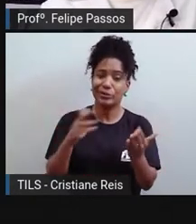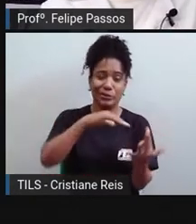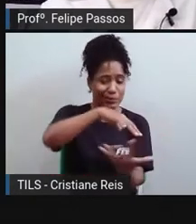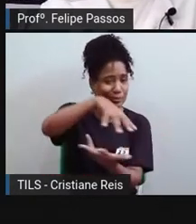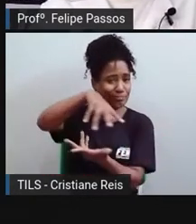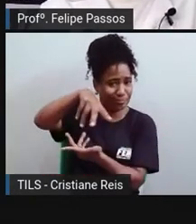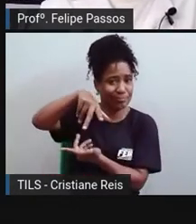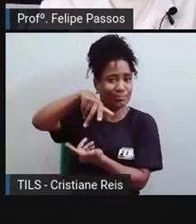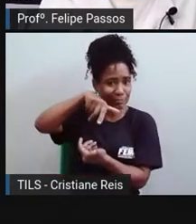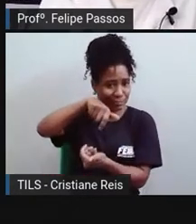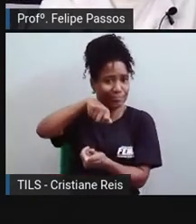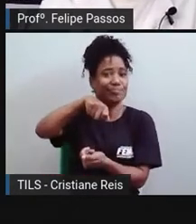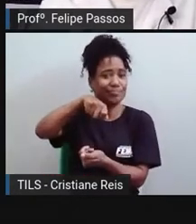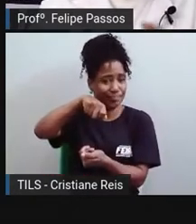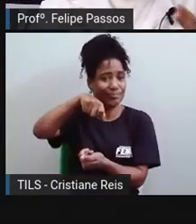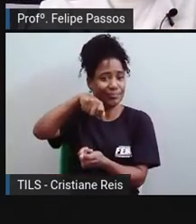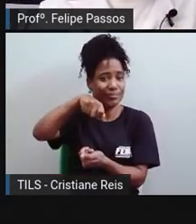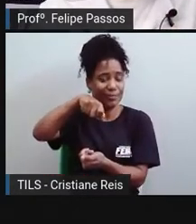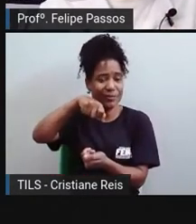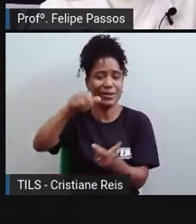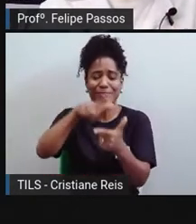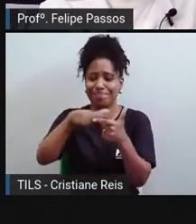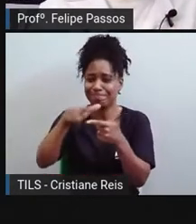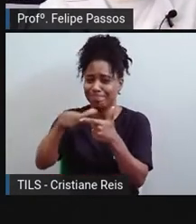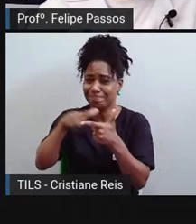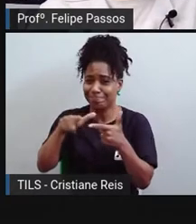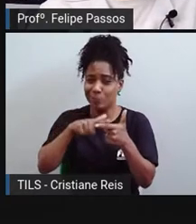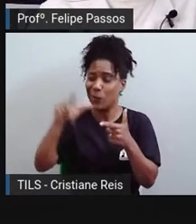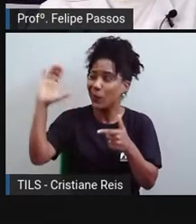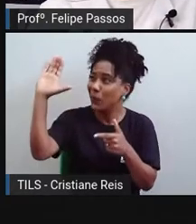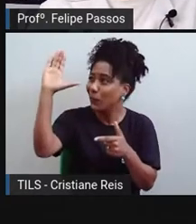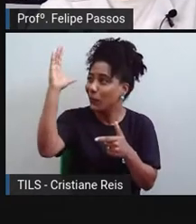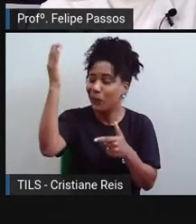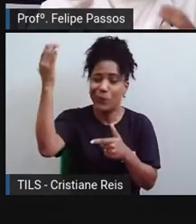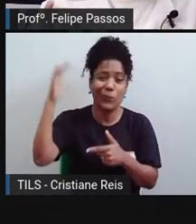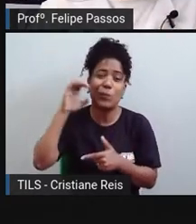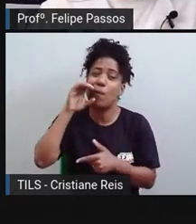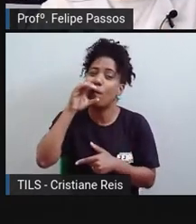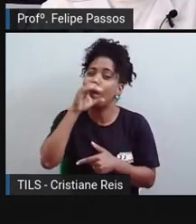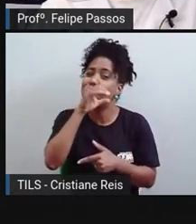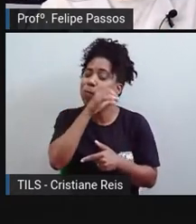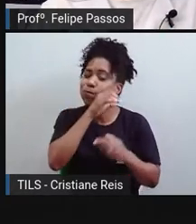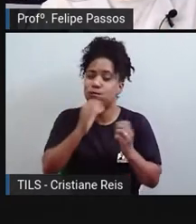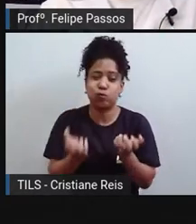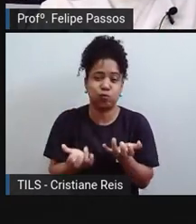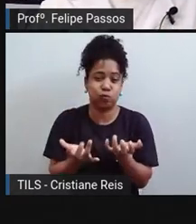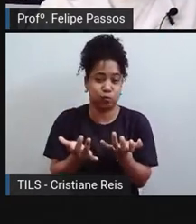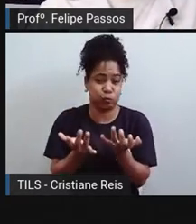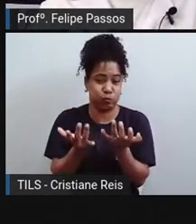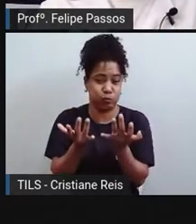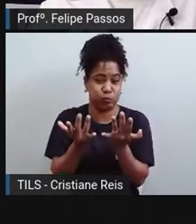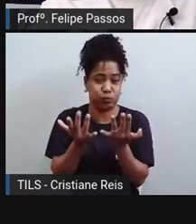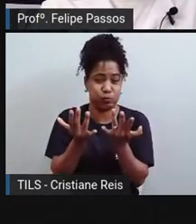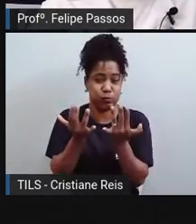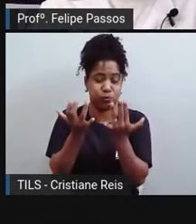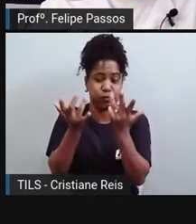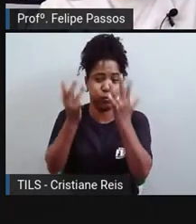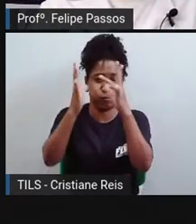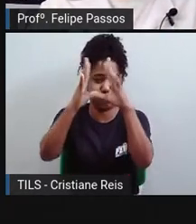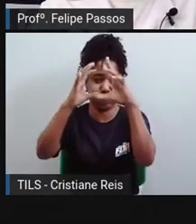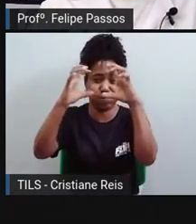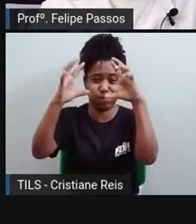climático, um superaquecimento do nosso planeta, a gente vai discutir um pouquinho sobre isso. Muito desse